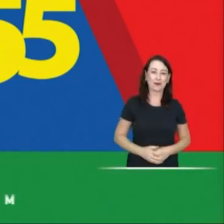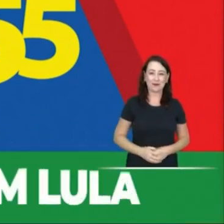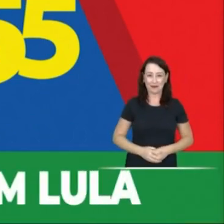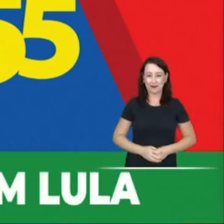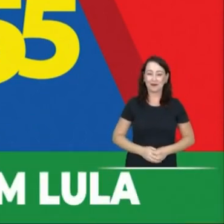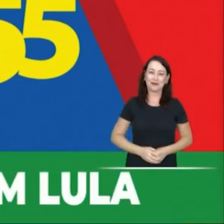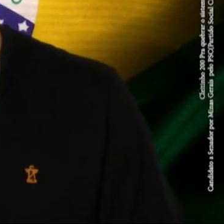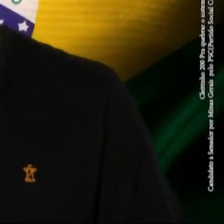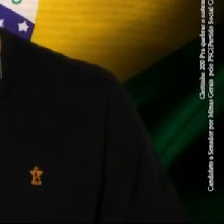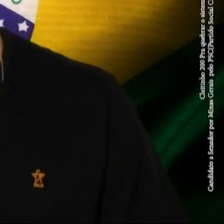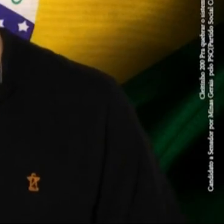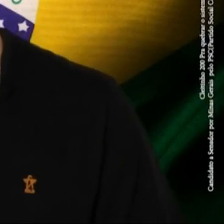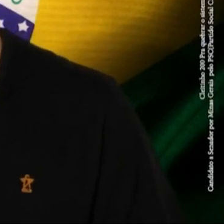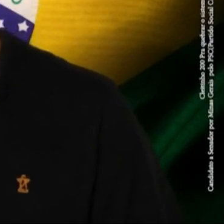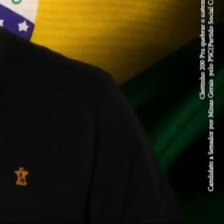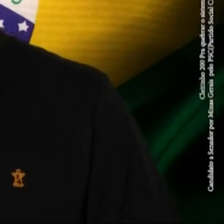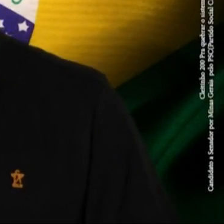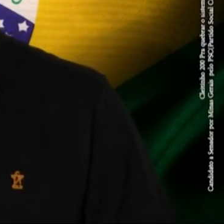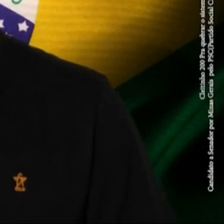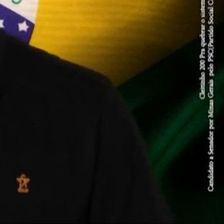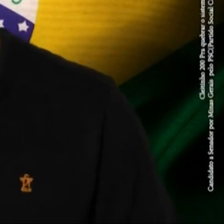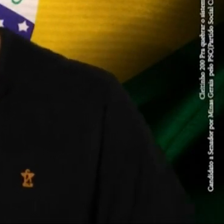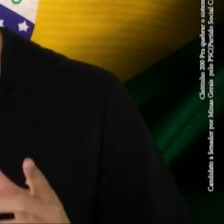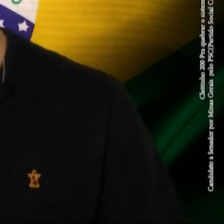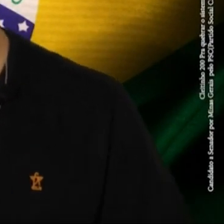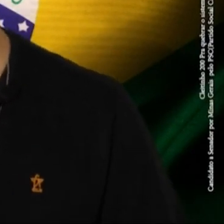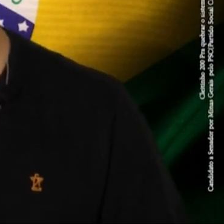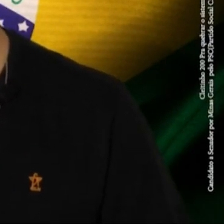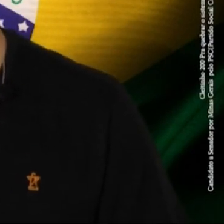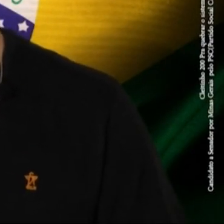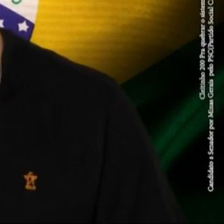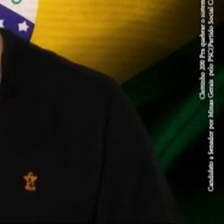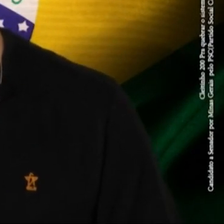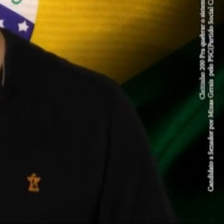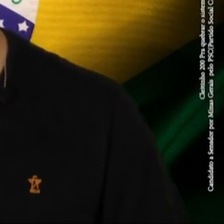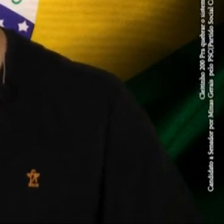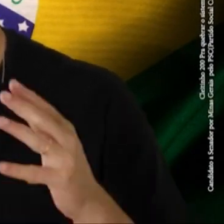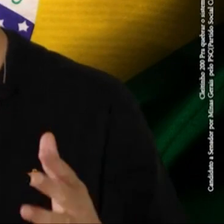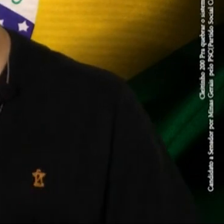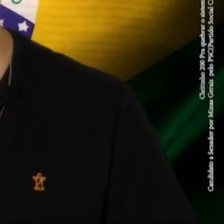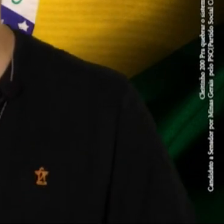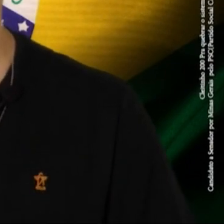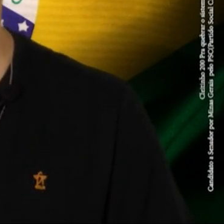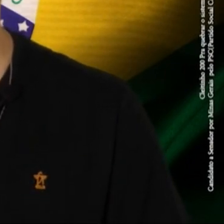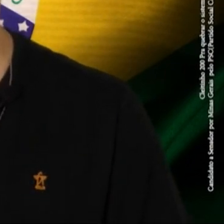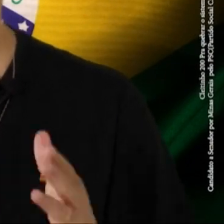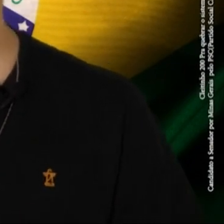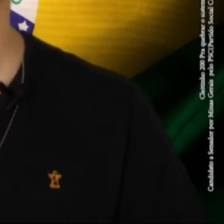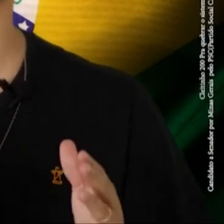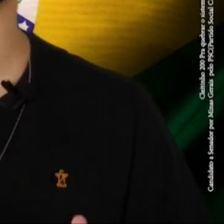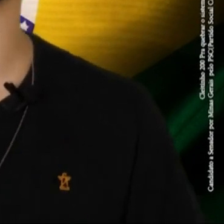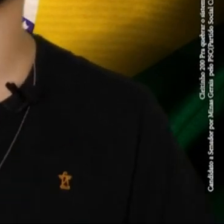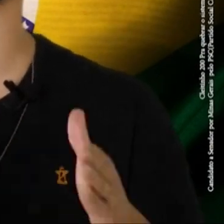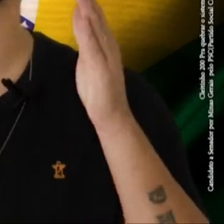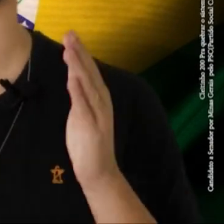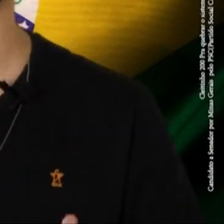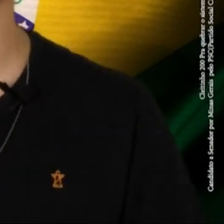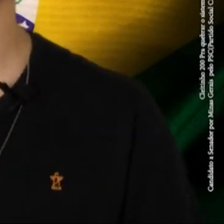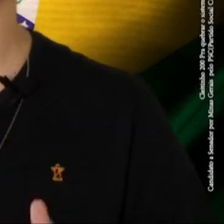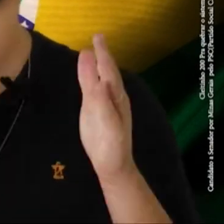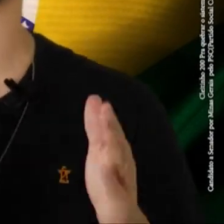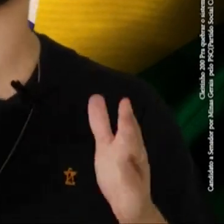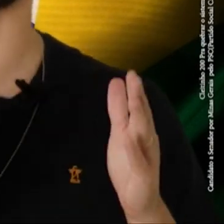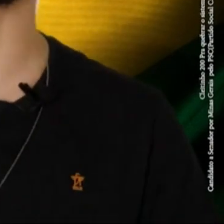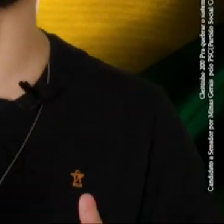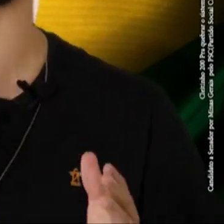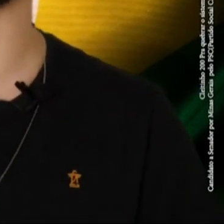Silveira, senador. Aqui é o Cleitinho, candidato a senador. E aqui em Minas Gerais eu não sou 100%, não sou 200% em Minas Gerais. Por isso que o senador vota 200